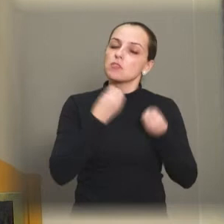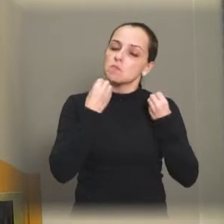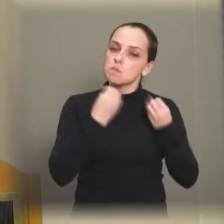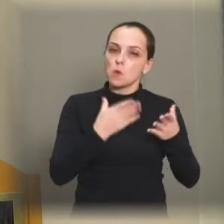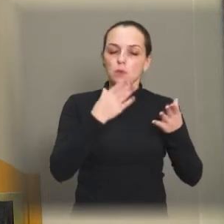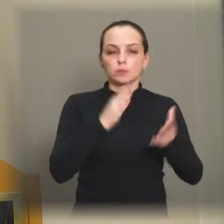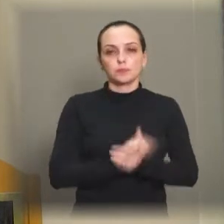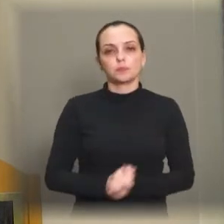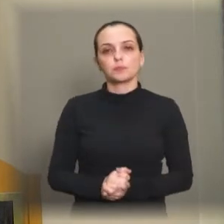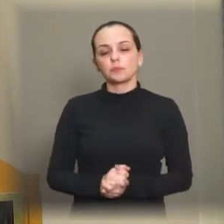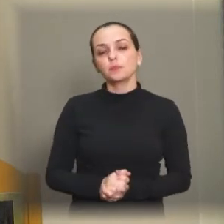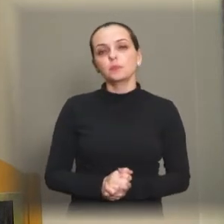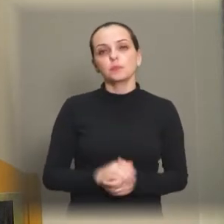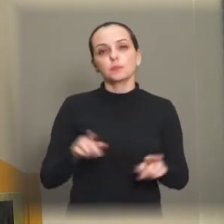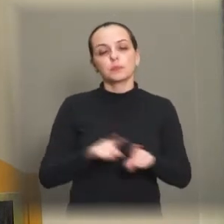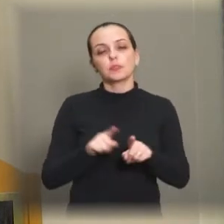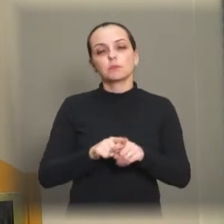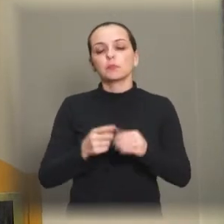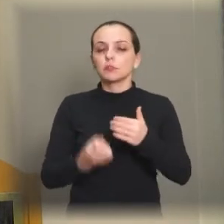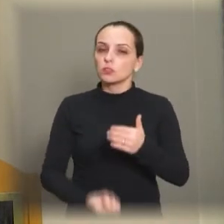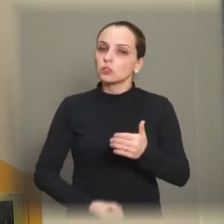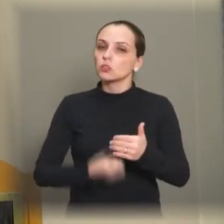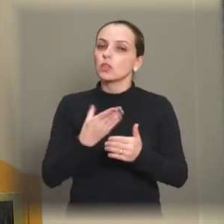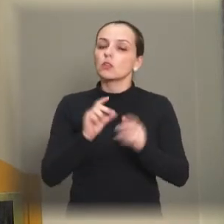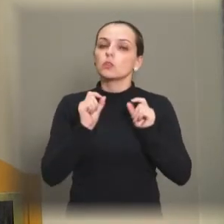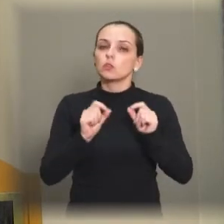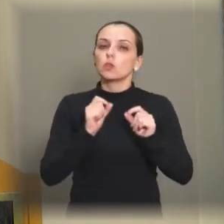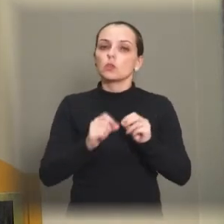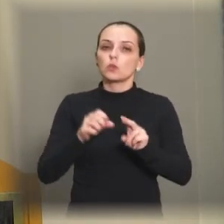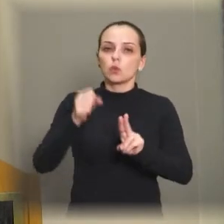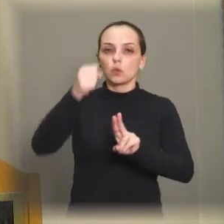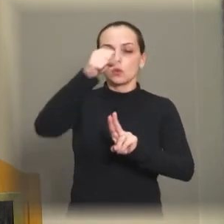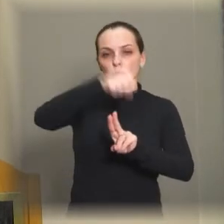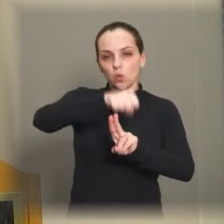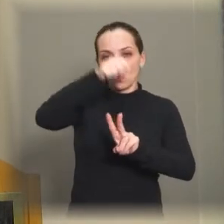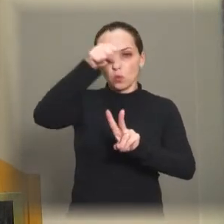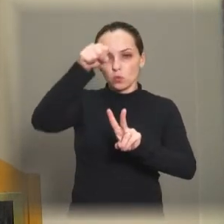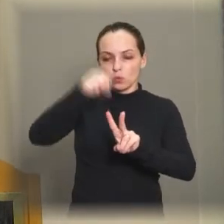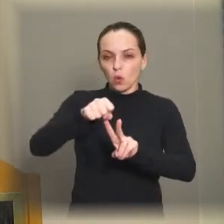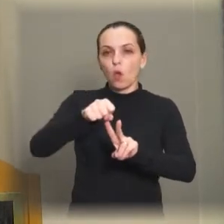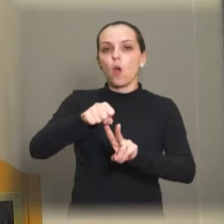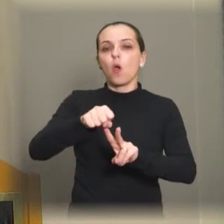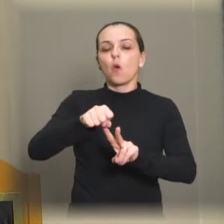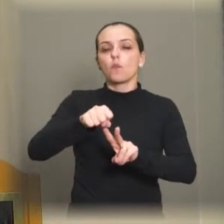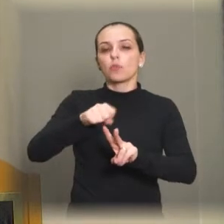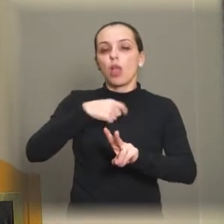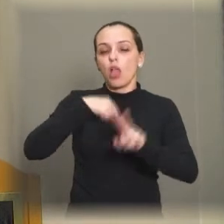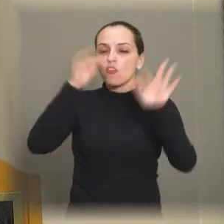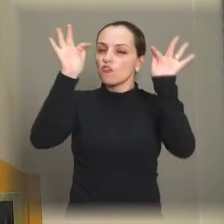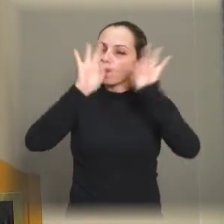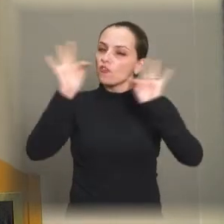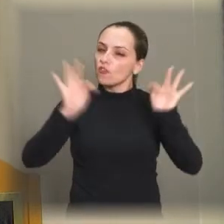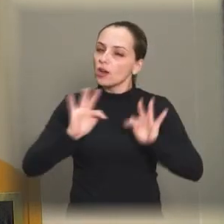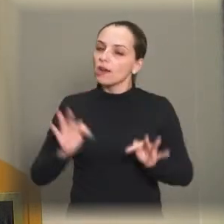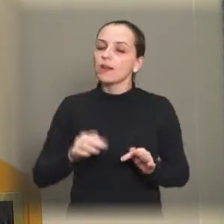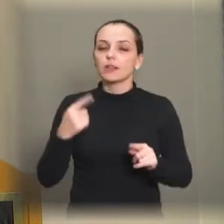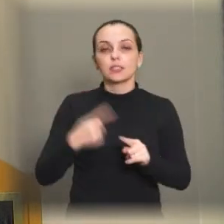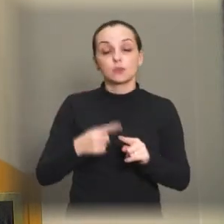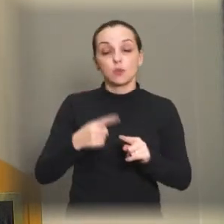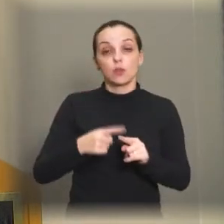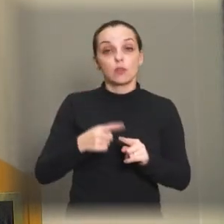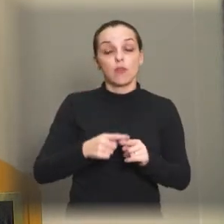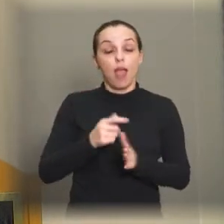Participamos também da inauguração do Savenago. Nos sentimos felizes porque a oportunidade de